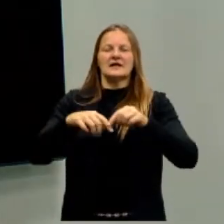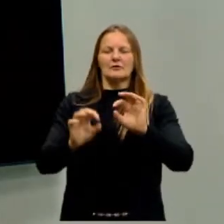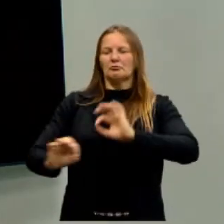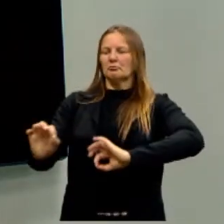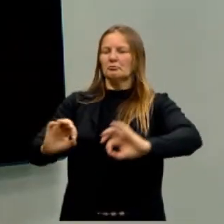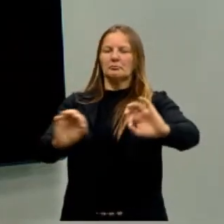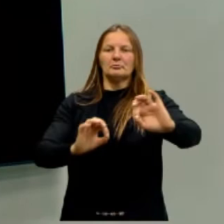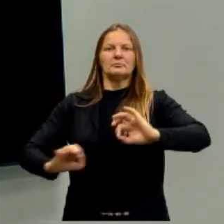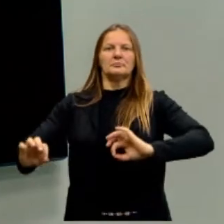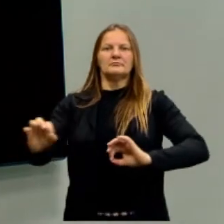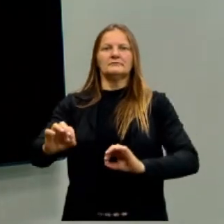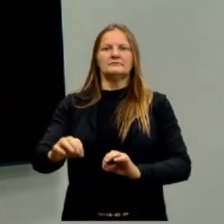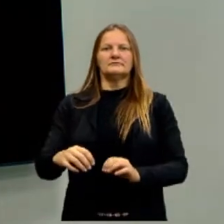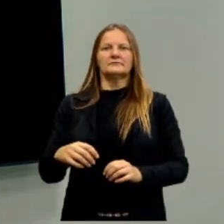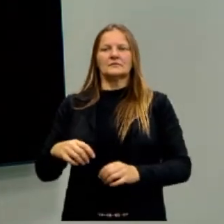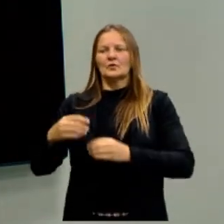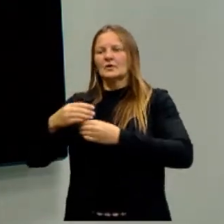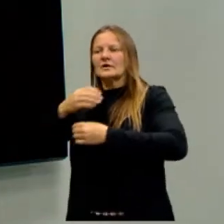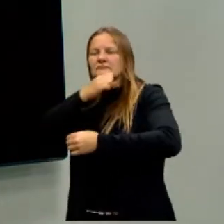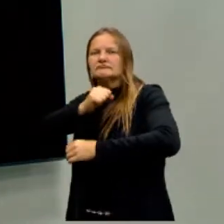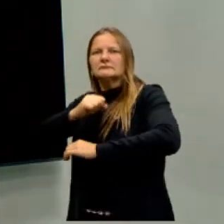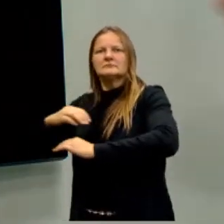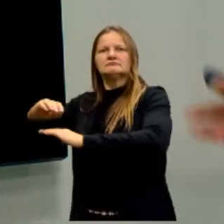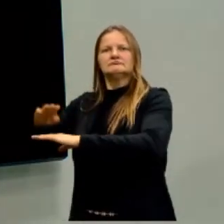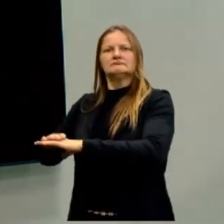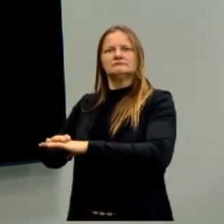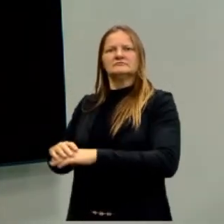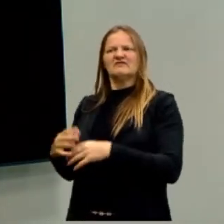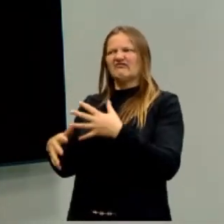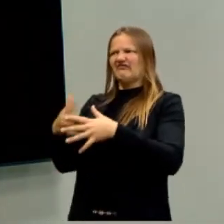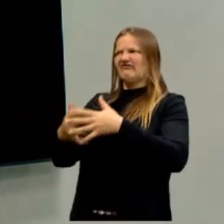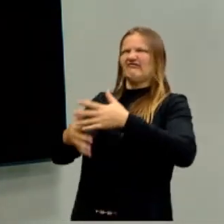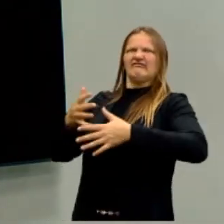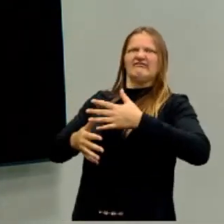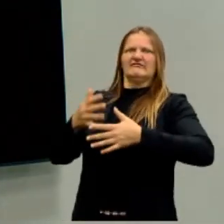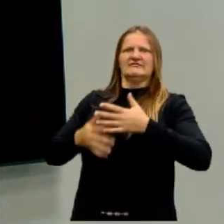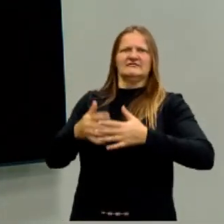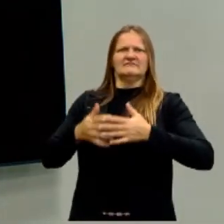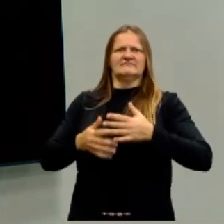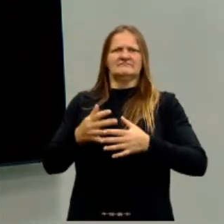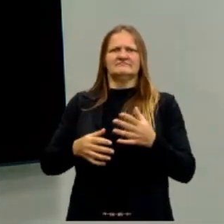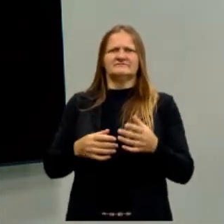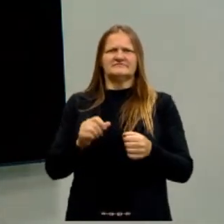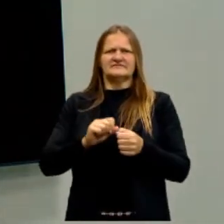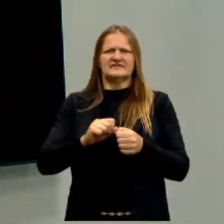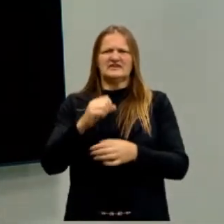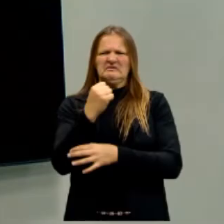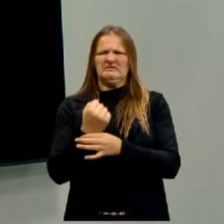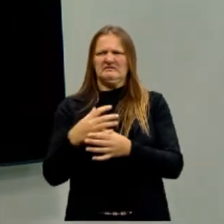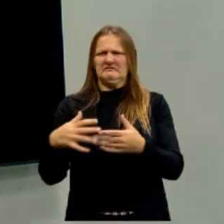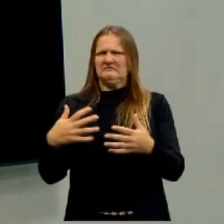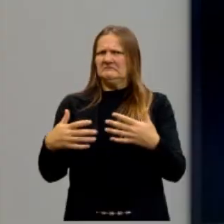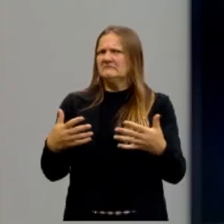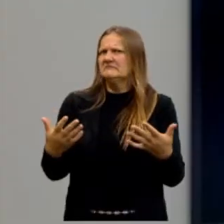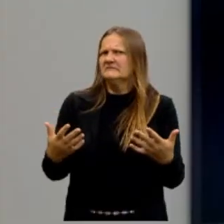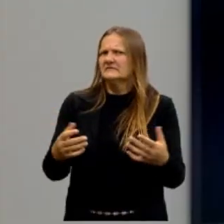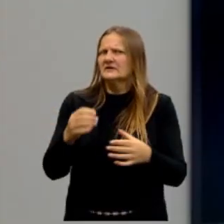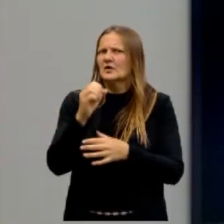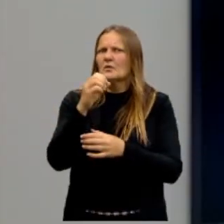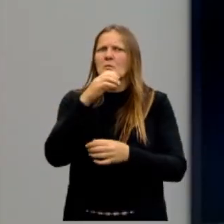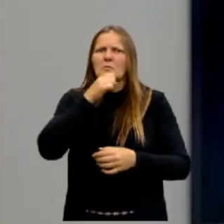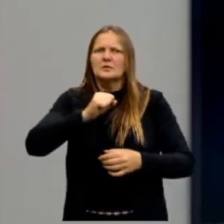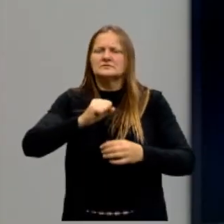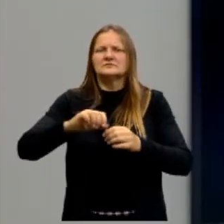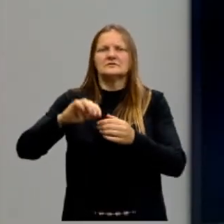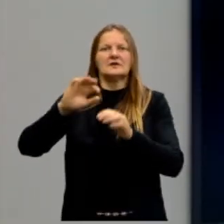arrumadinha. Você coloca um bode lá dentro. E aí ele bagunça tudo, Além de fazer o cocô, ele bagunça, come coisa e Aí você tira o bode e arruma um